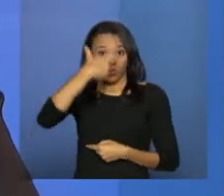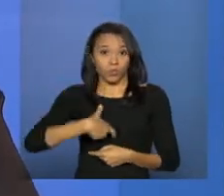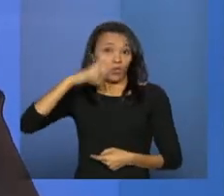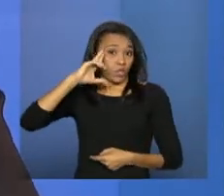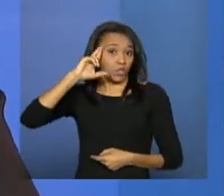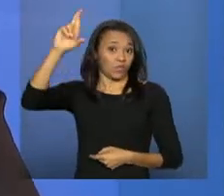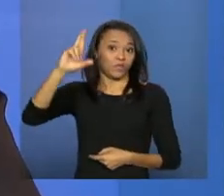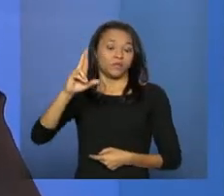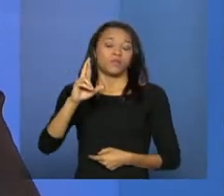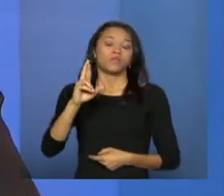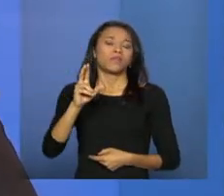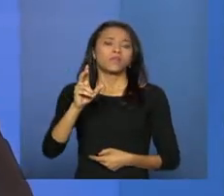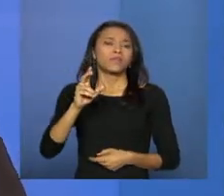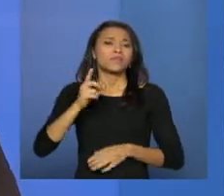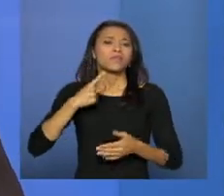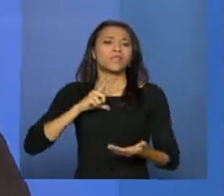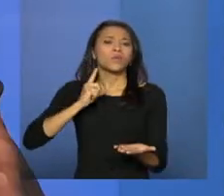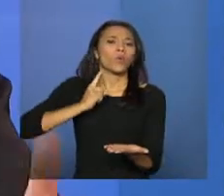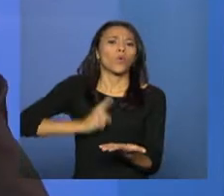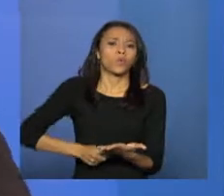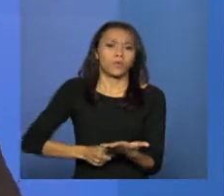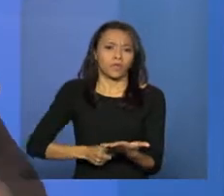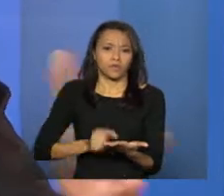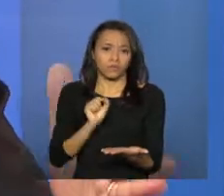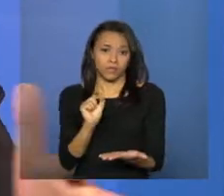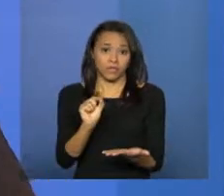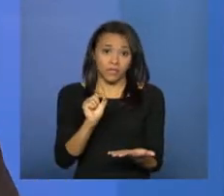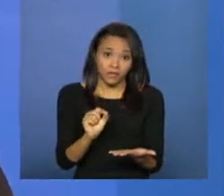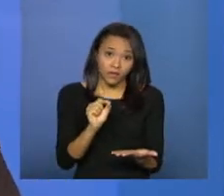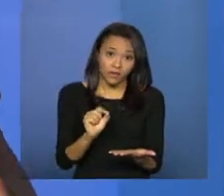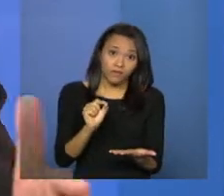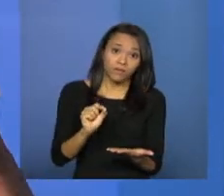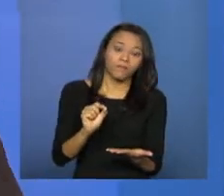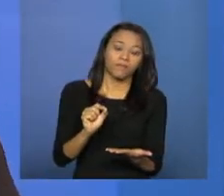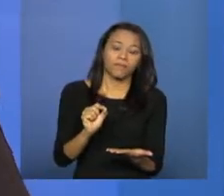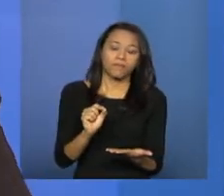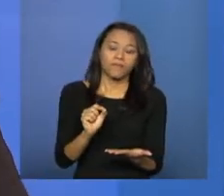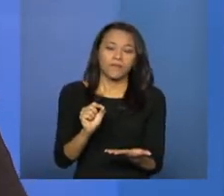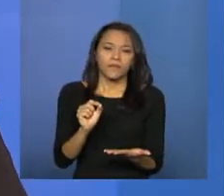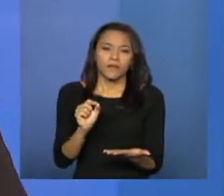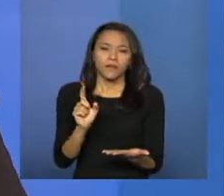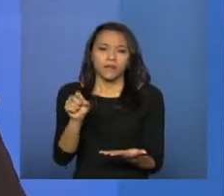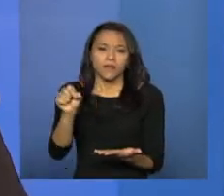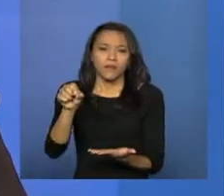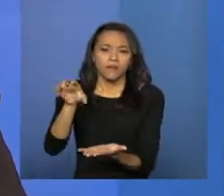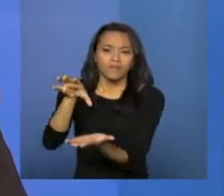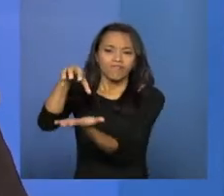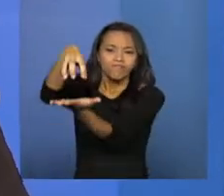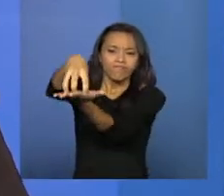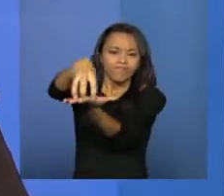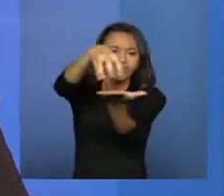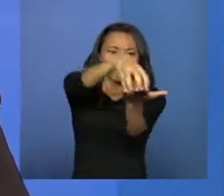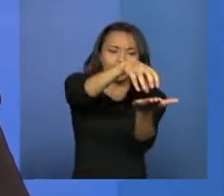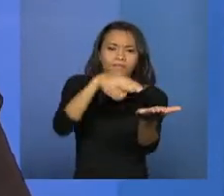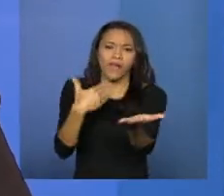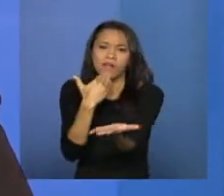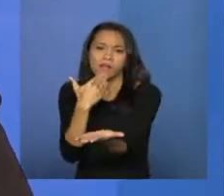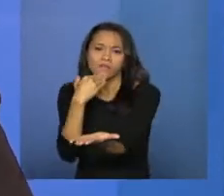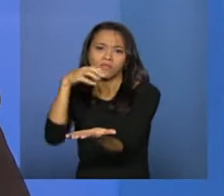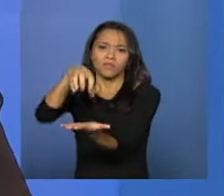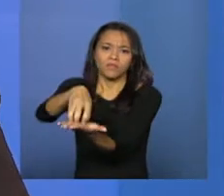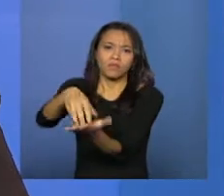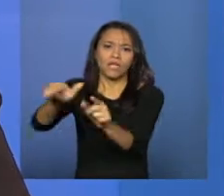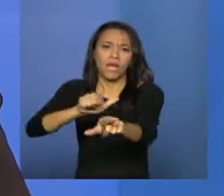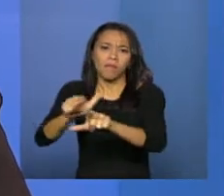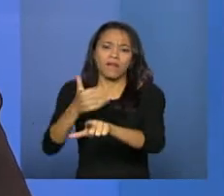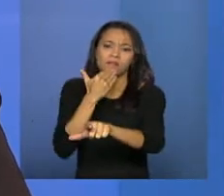desprecarizar as condições de trabalho de, no mínimo,